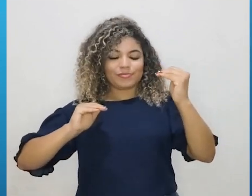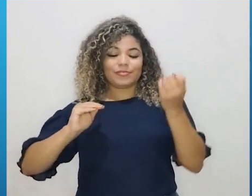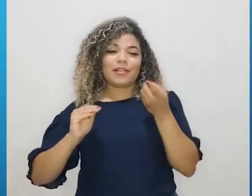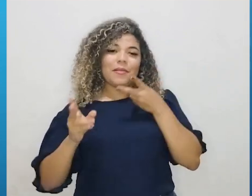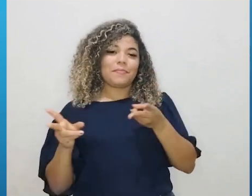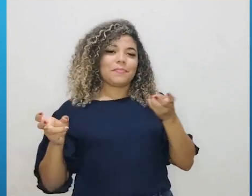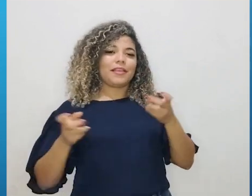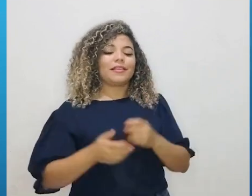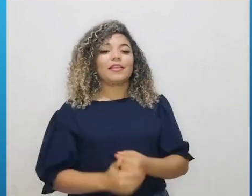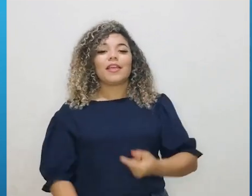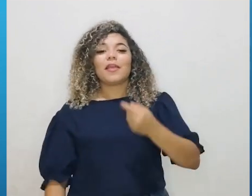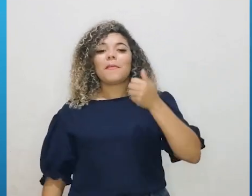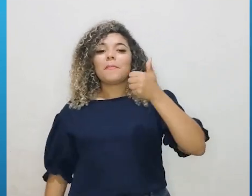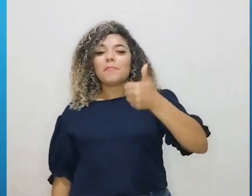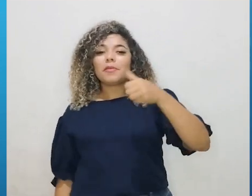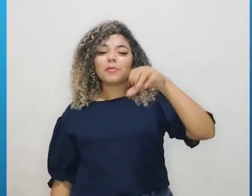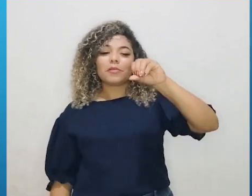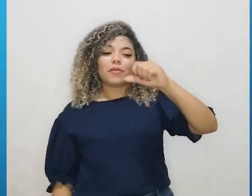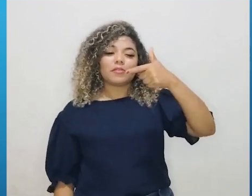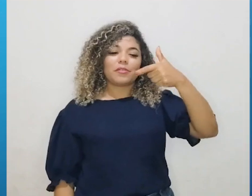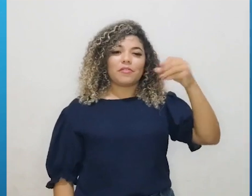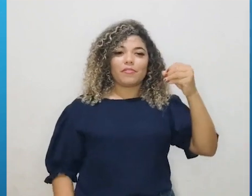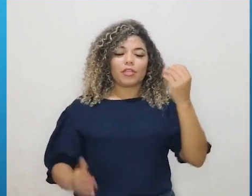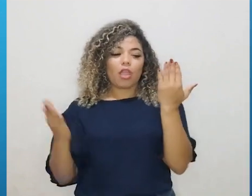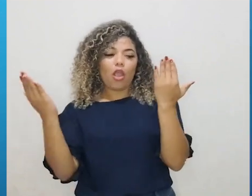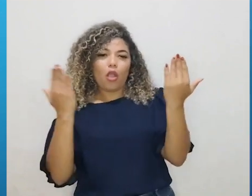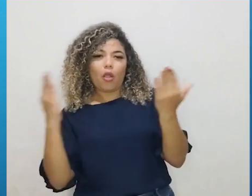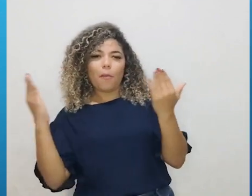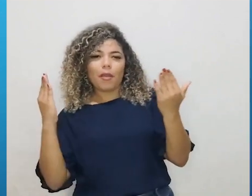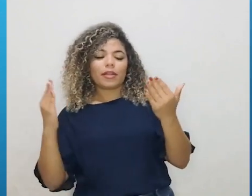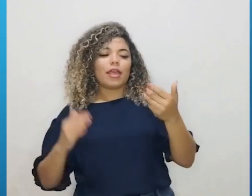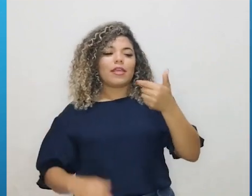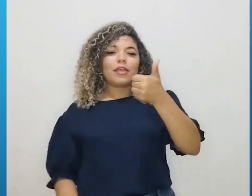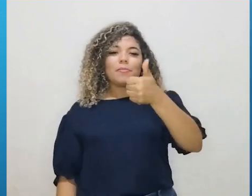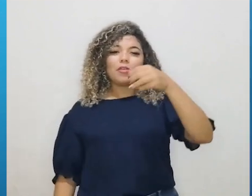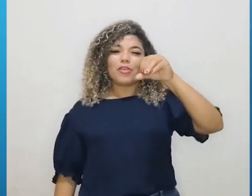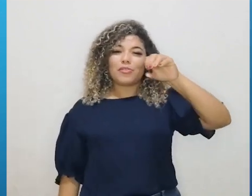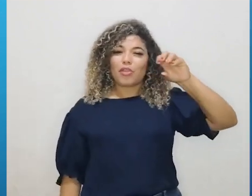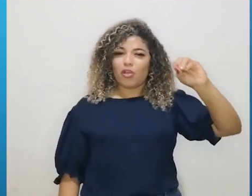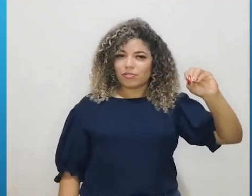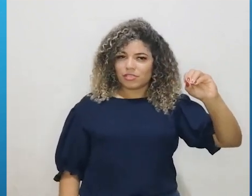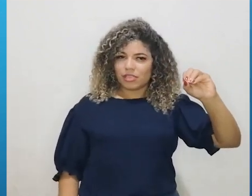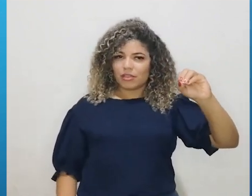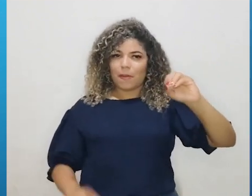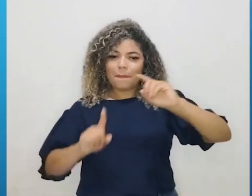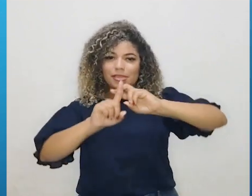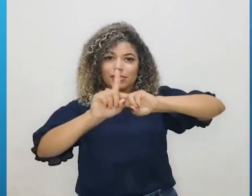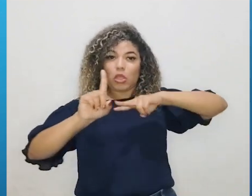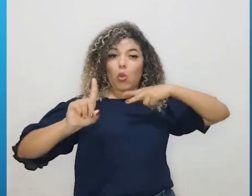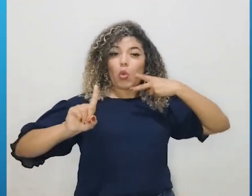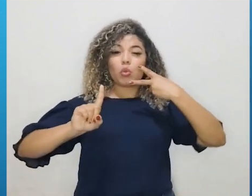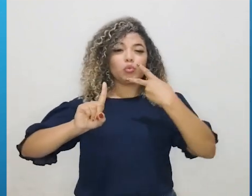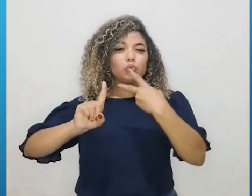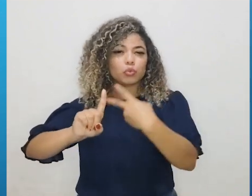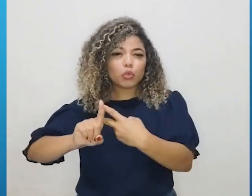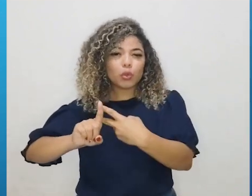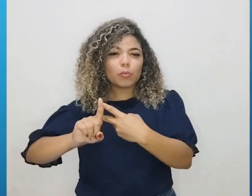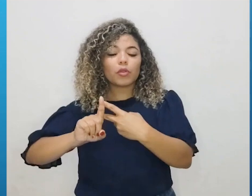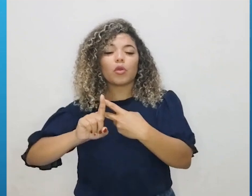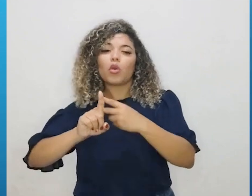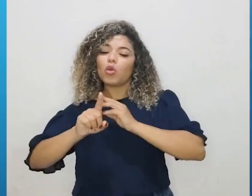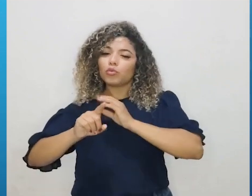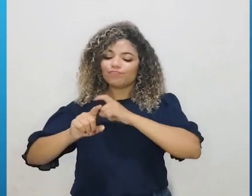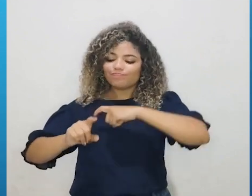a gente pega em 1920, comparado a 1900. Mas que dobrou, né? Os outros já vão